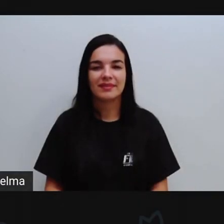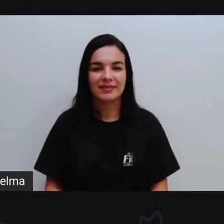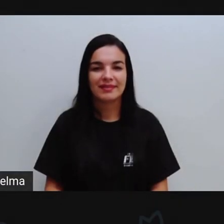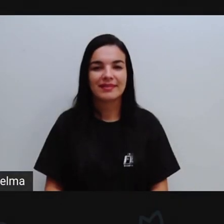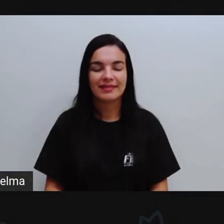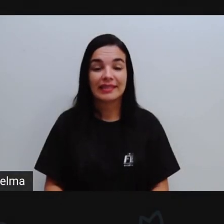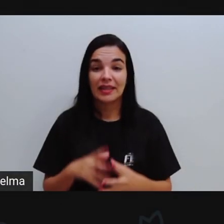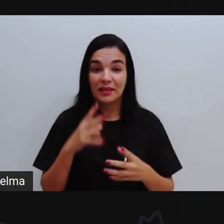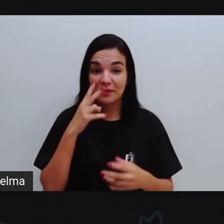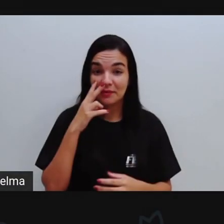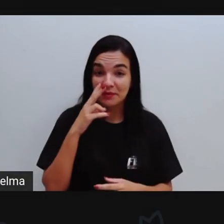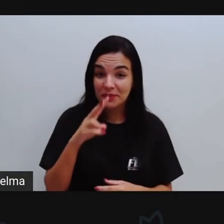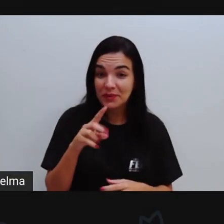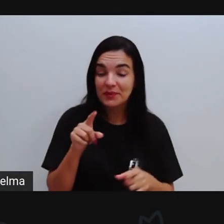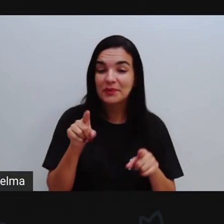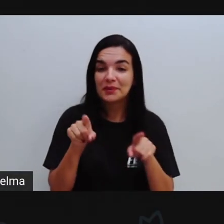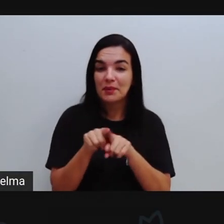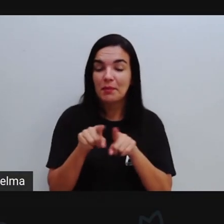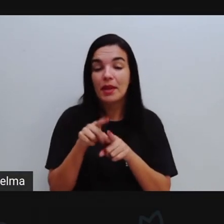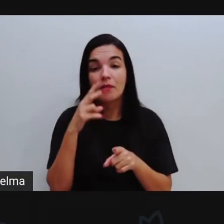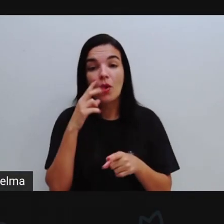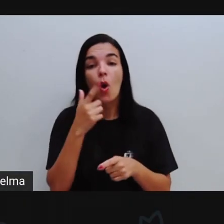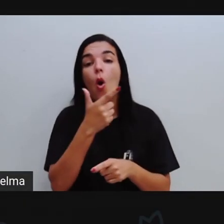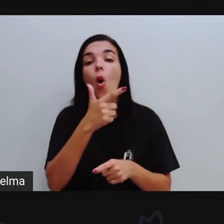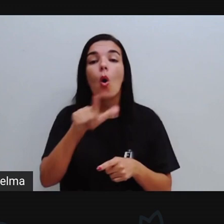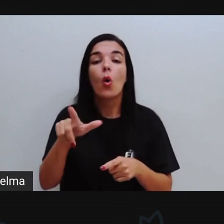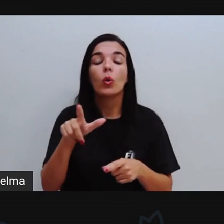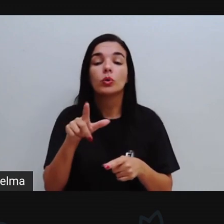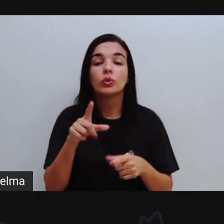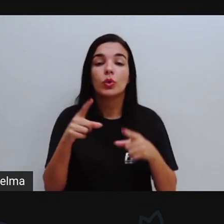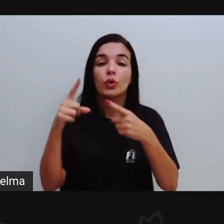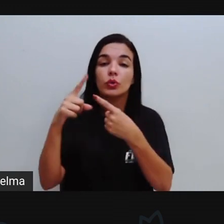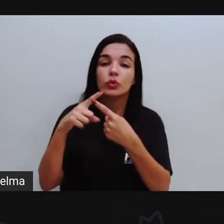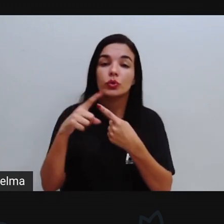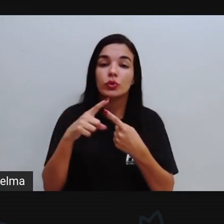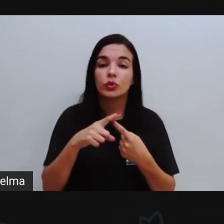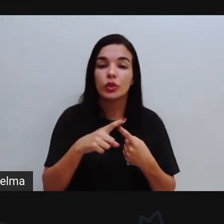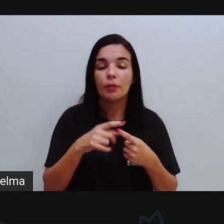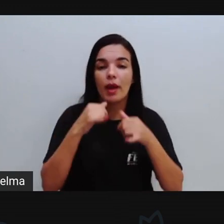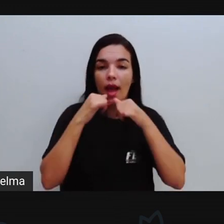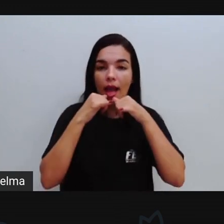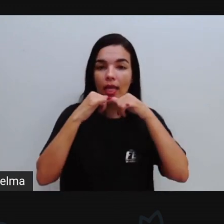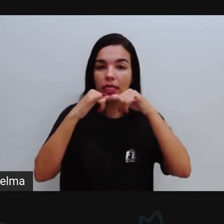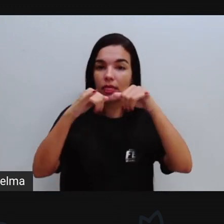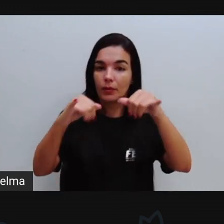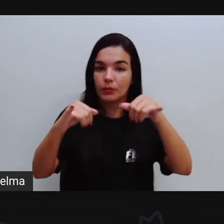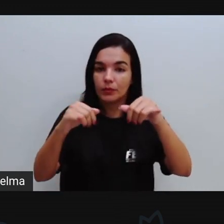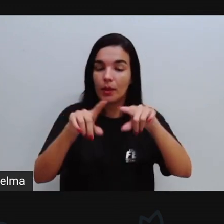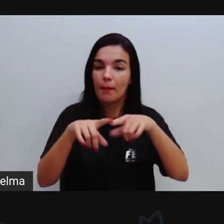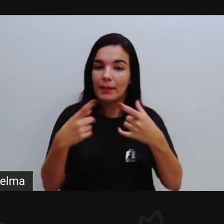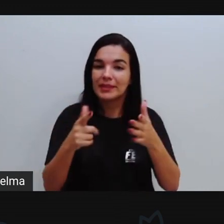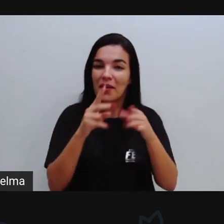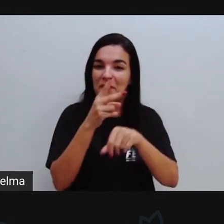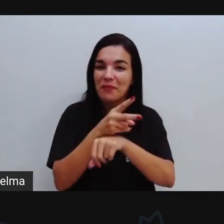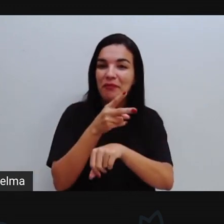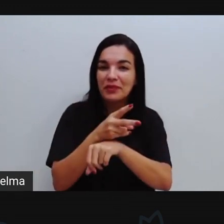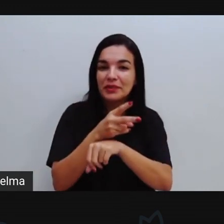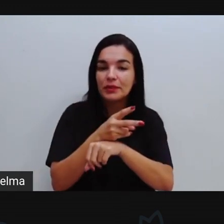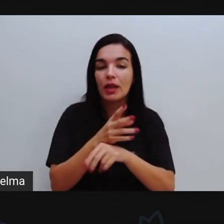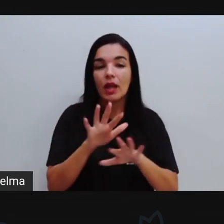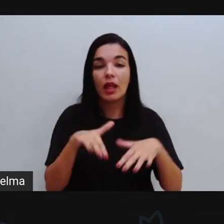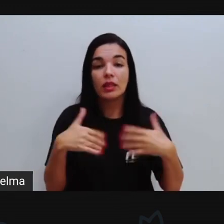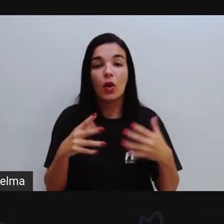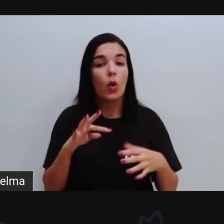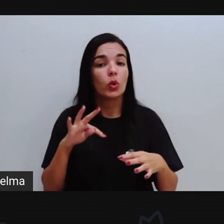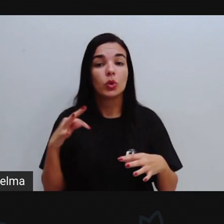Aí vocês puderam ver um outro tipo de anúncio publicitário, só que através do vídeo. E todas aquelas